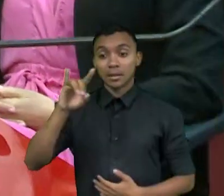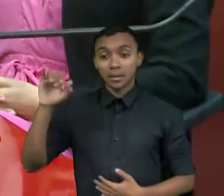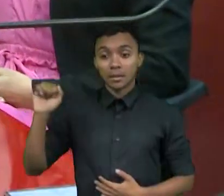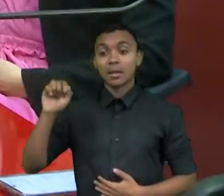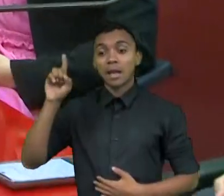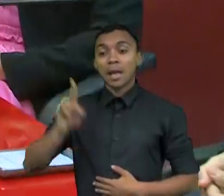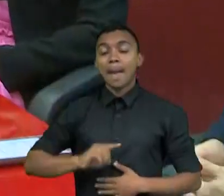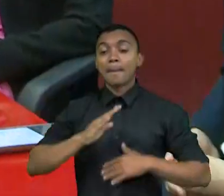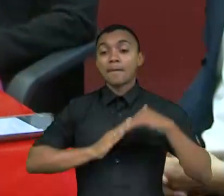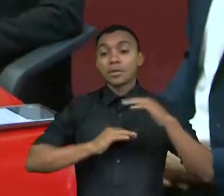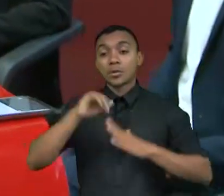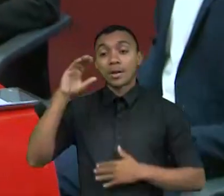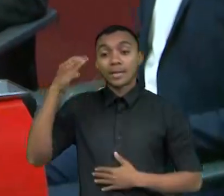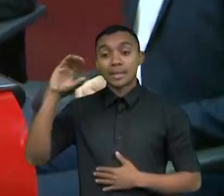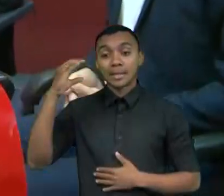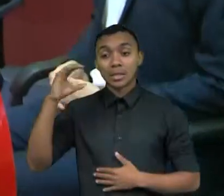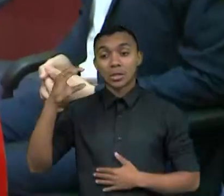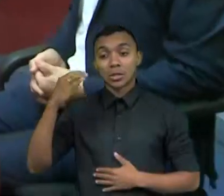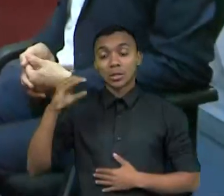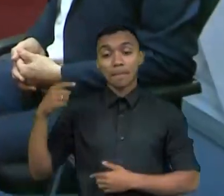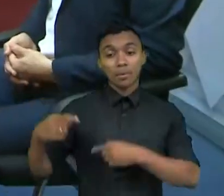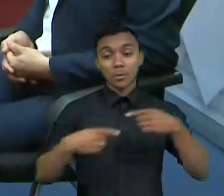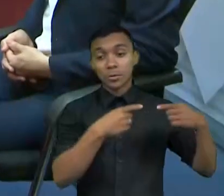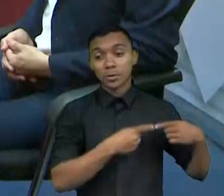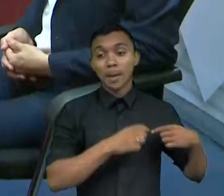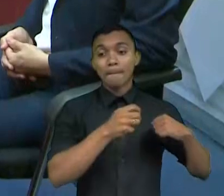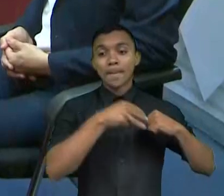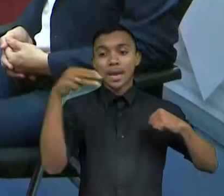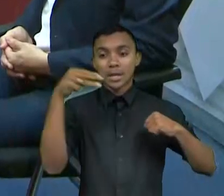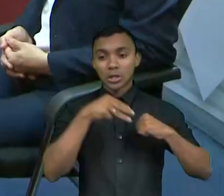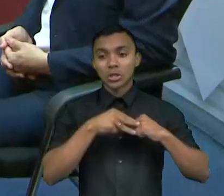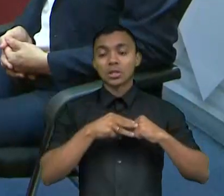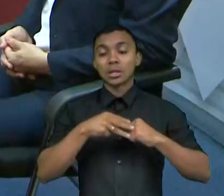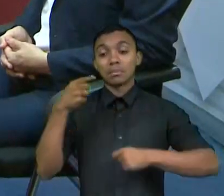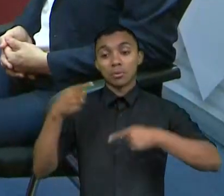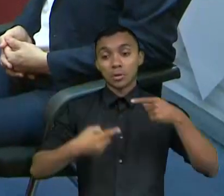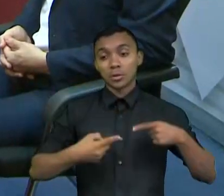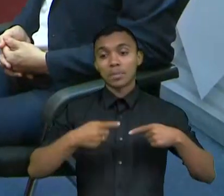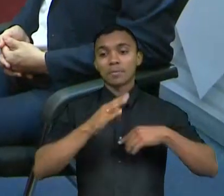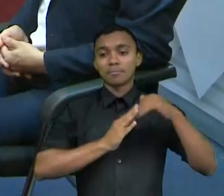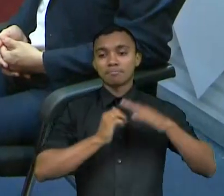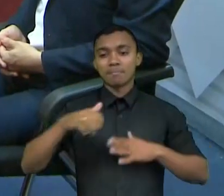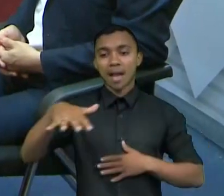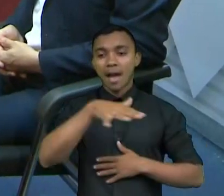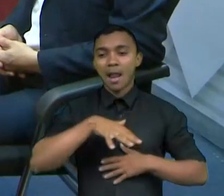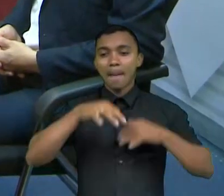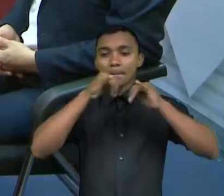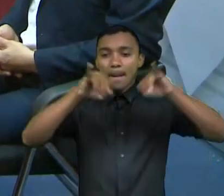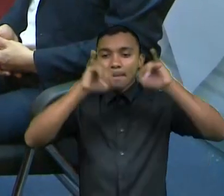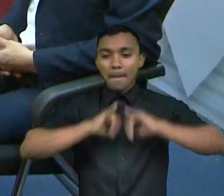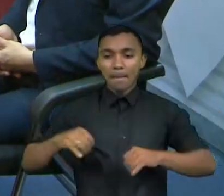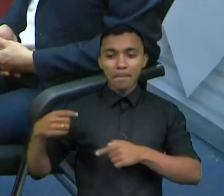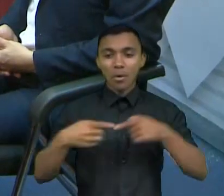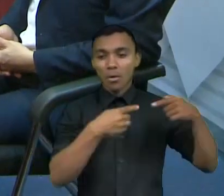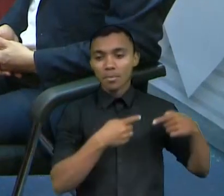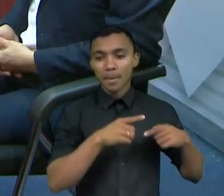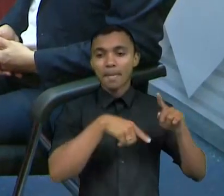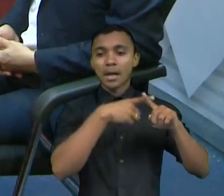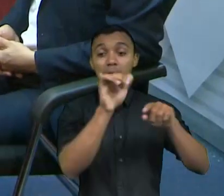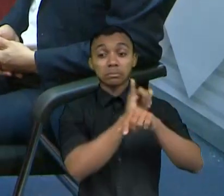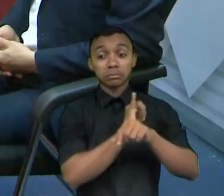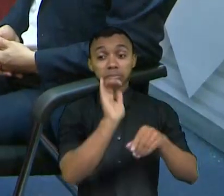e consultora política. Lídia é mestre em ciência política, especialista em marketing político, estratégia eleitoral e